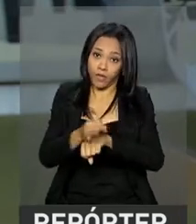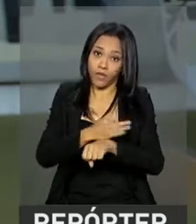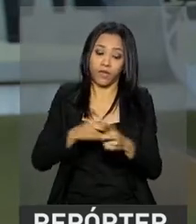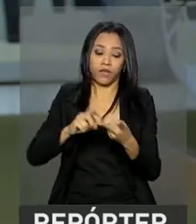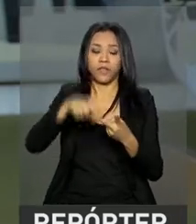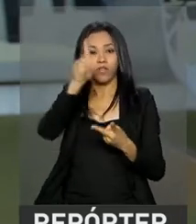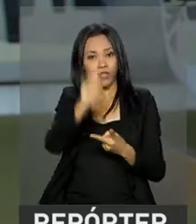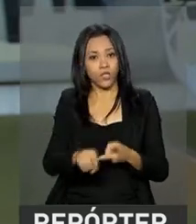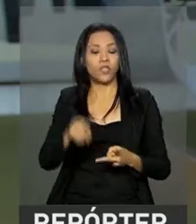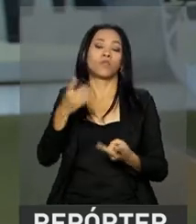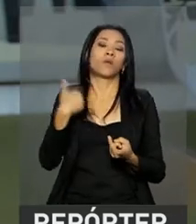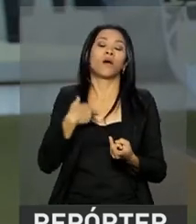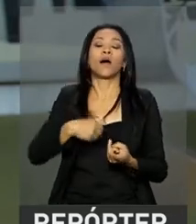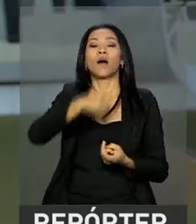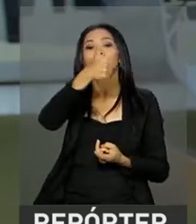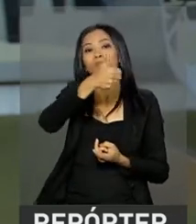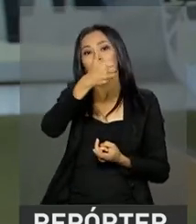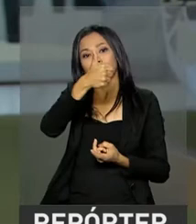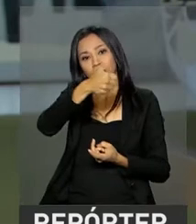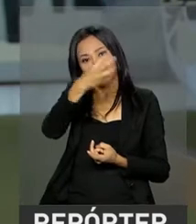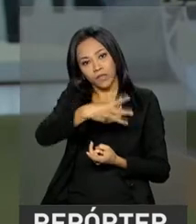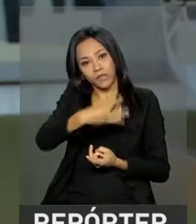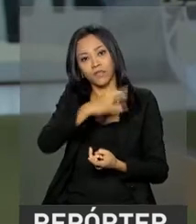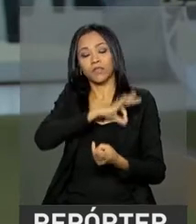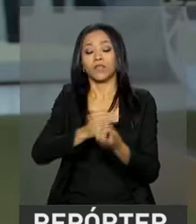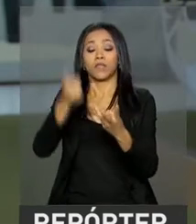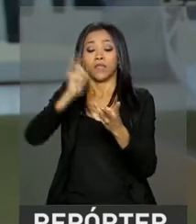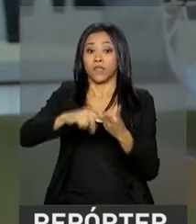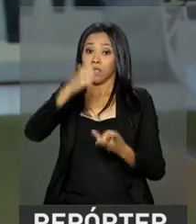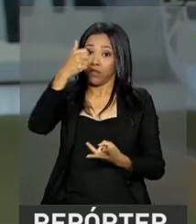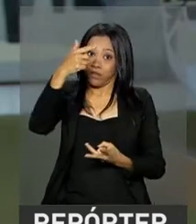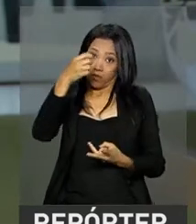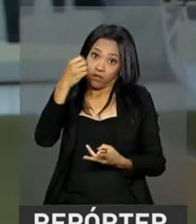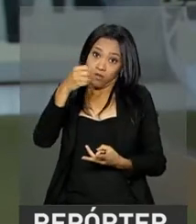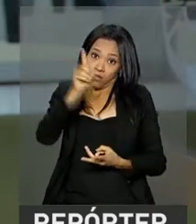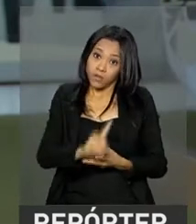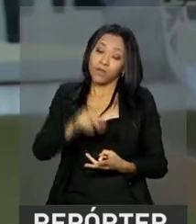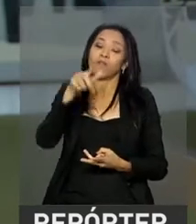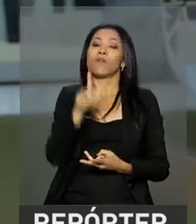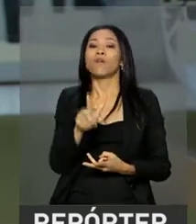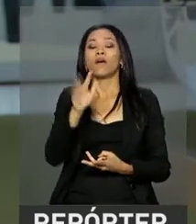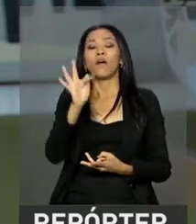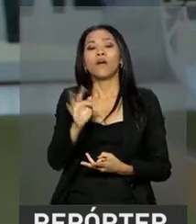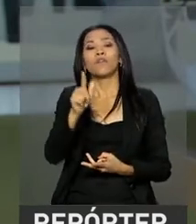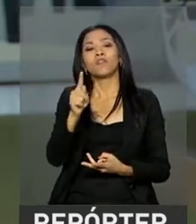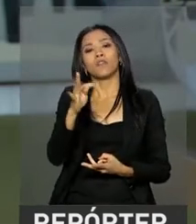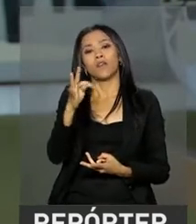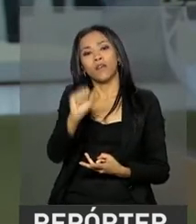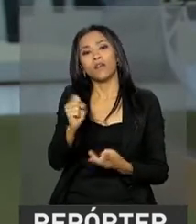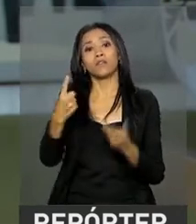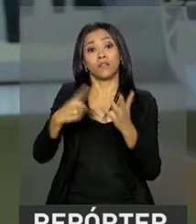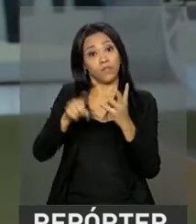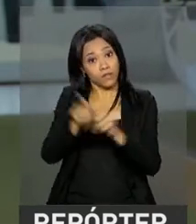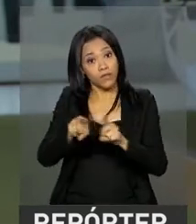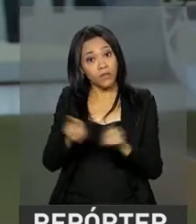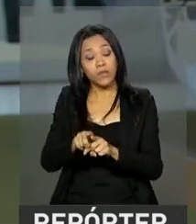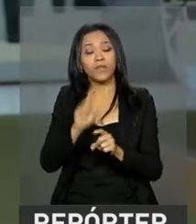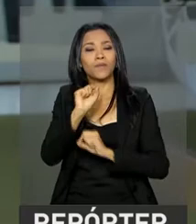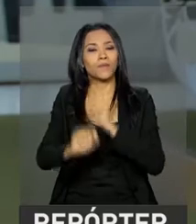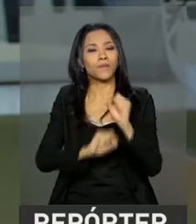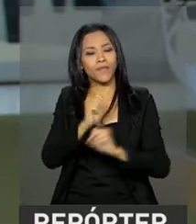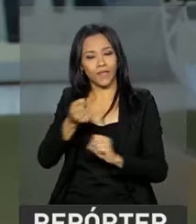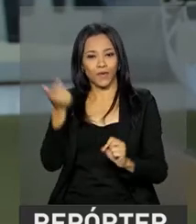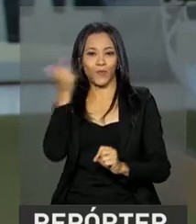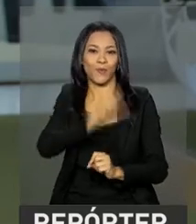direito ao 13º, também o direito ao FGTS, o Fundo de Garantia por Tempo de Serviço e também ao acesso ao